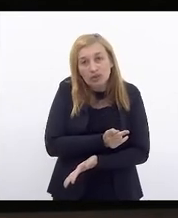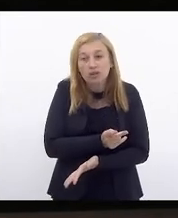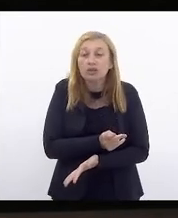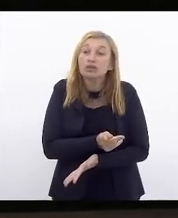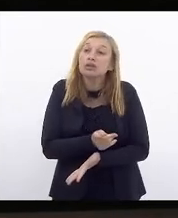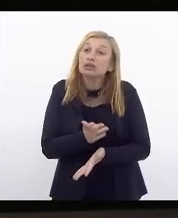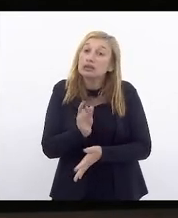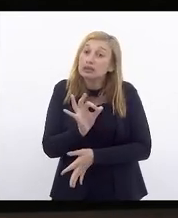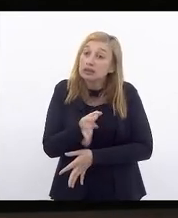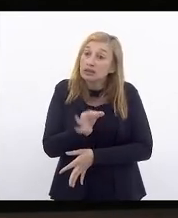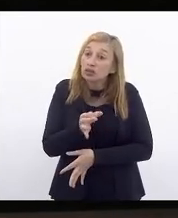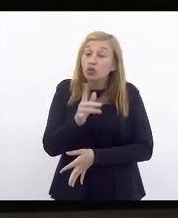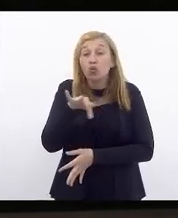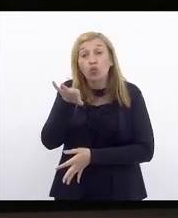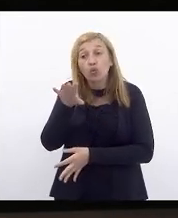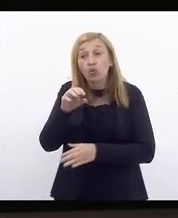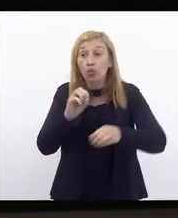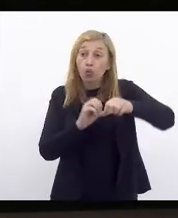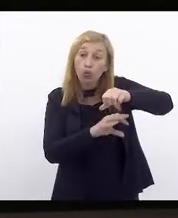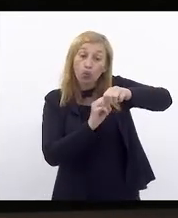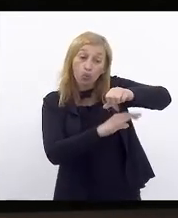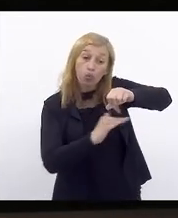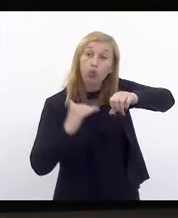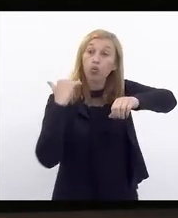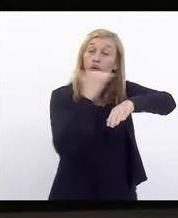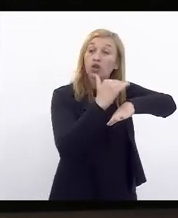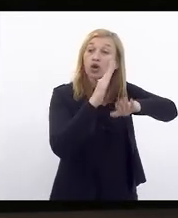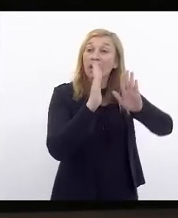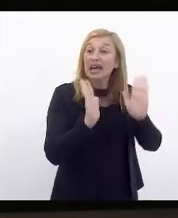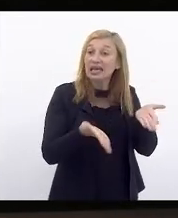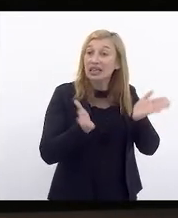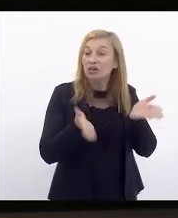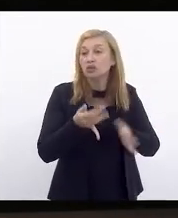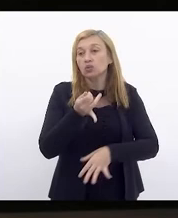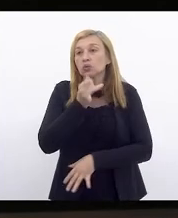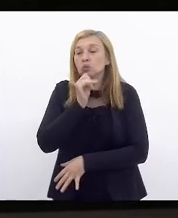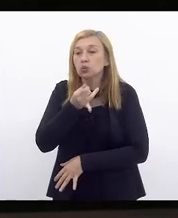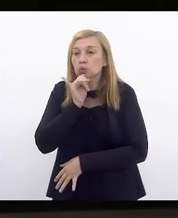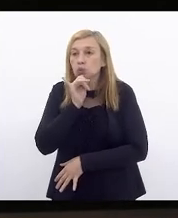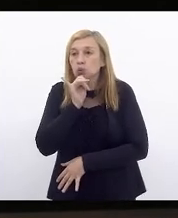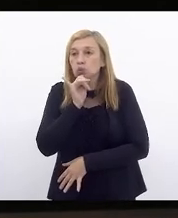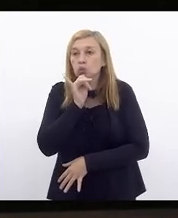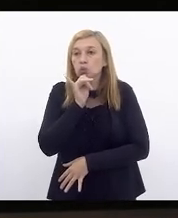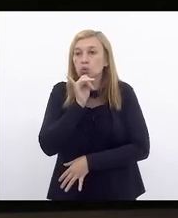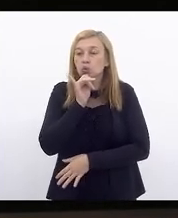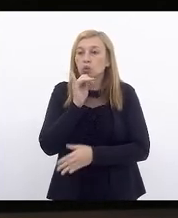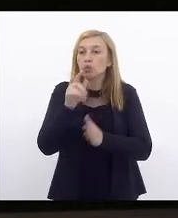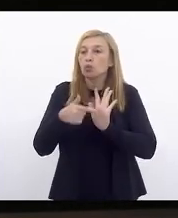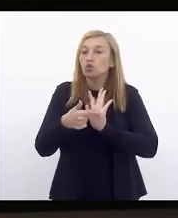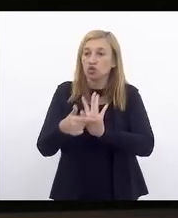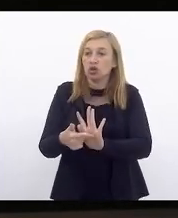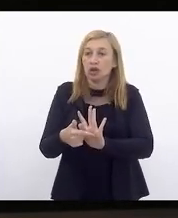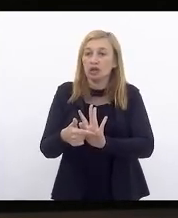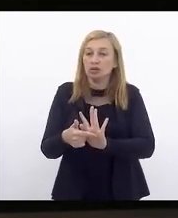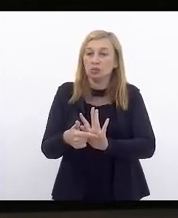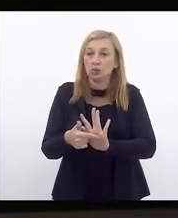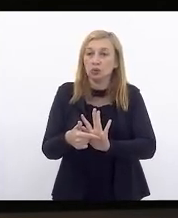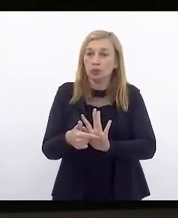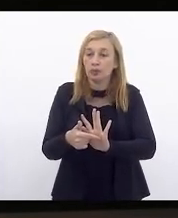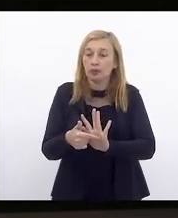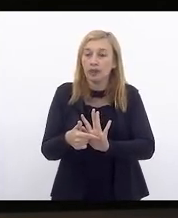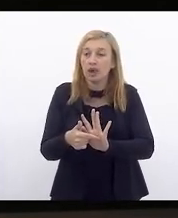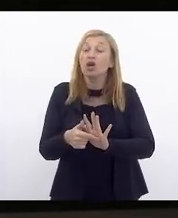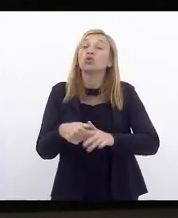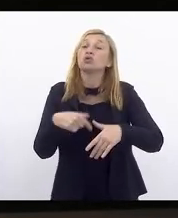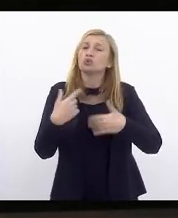inclusive o fundo soberano, por exemplo, que hoje foi exatamente exposto com